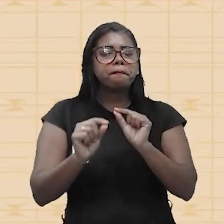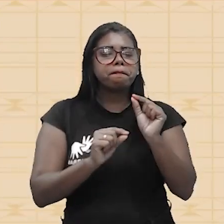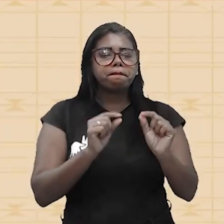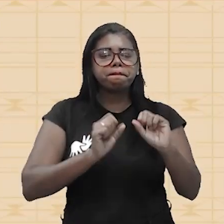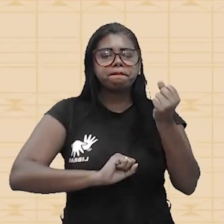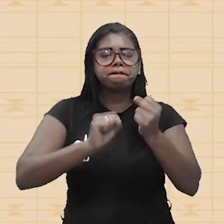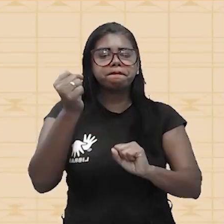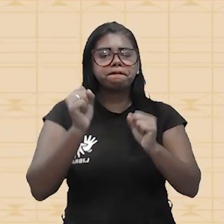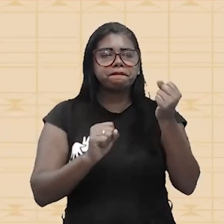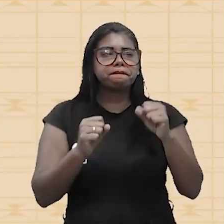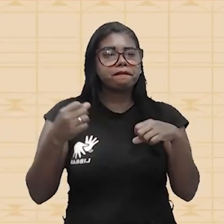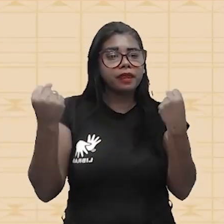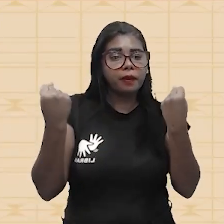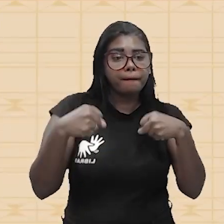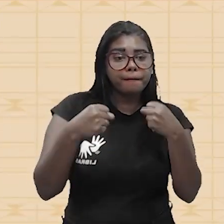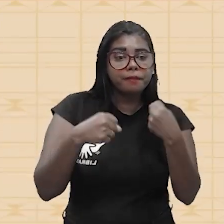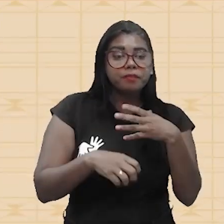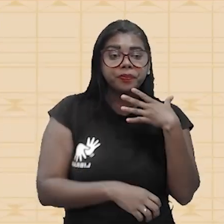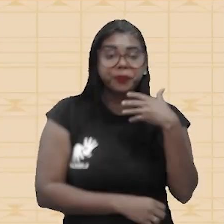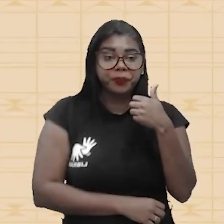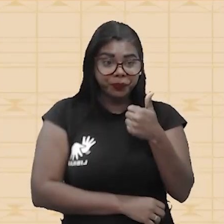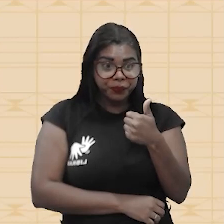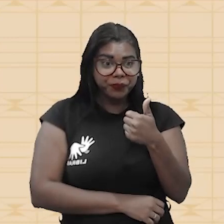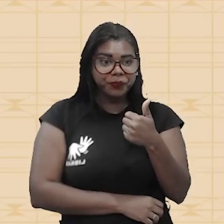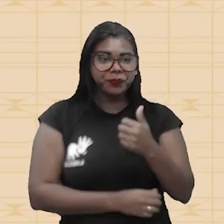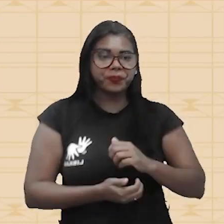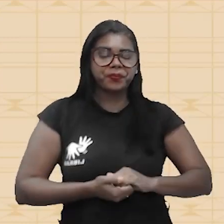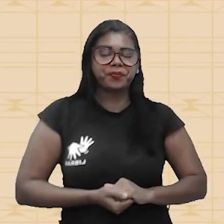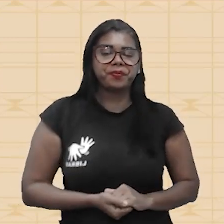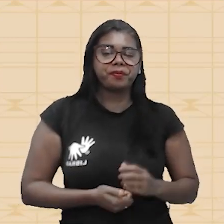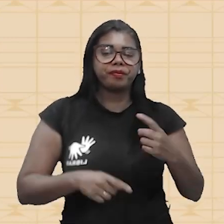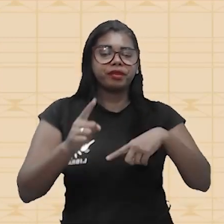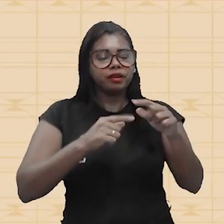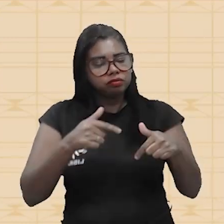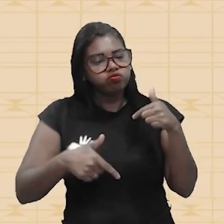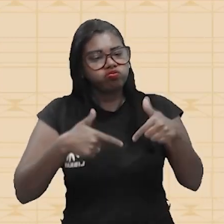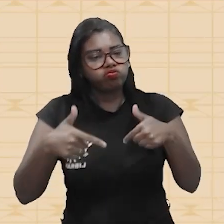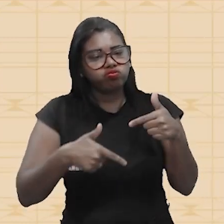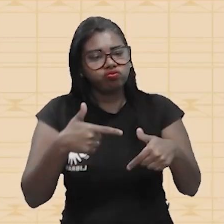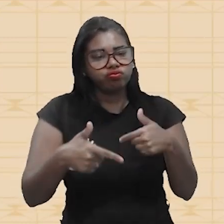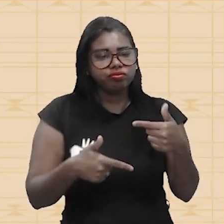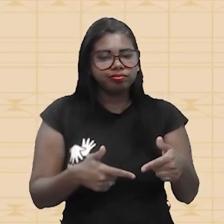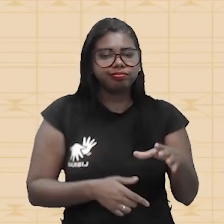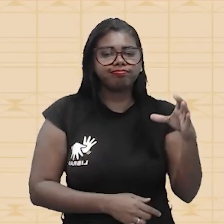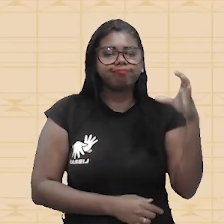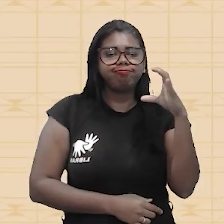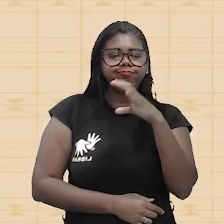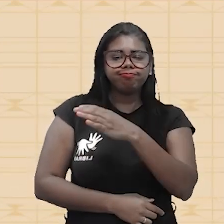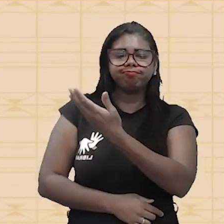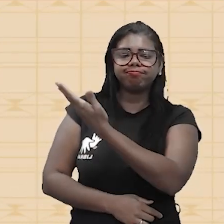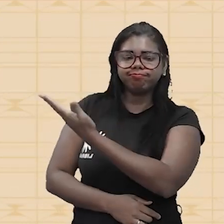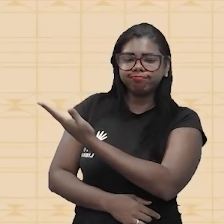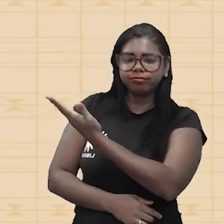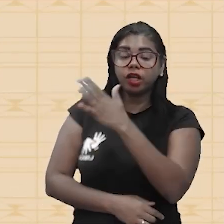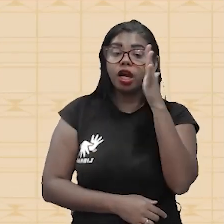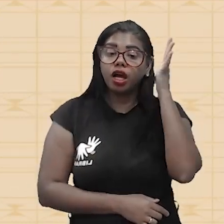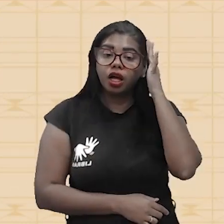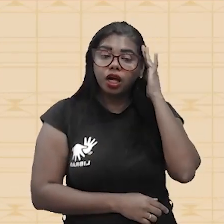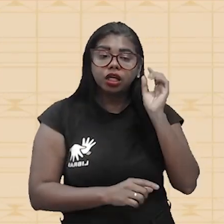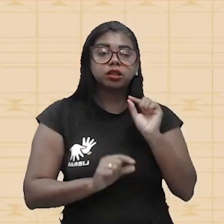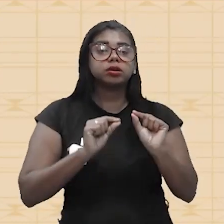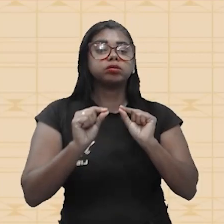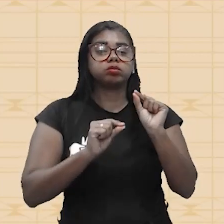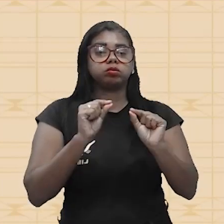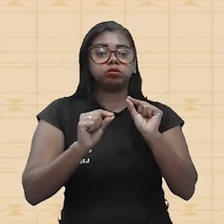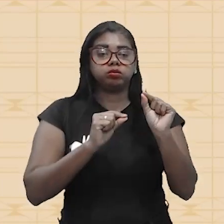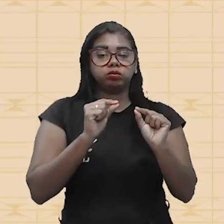ela precisava de uma melhora da eficiência. Então, o trabalho de Sadi Carnot foi entender que a eficiência de